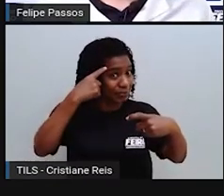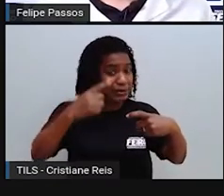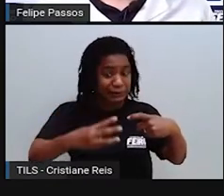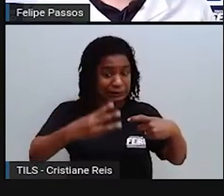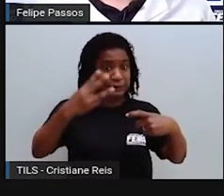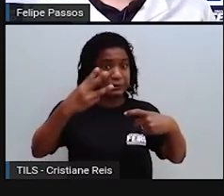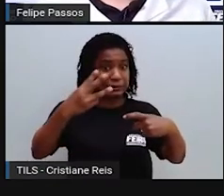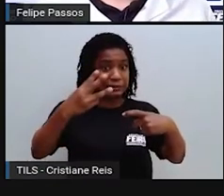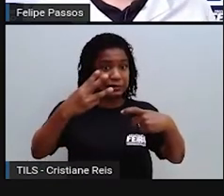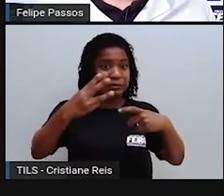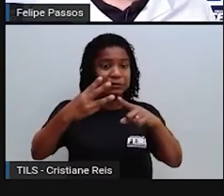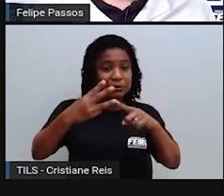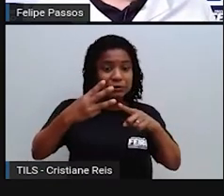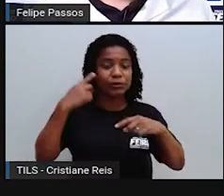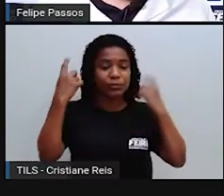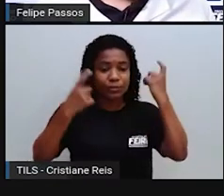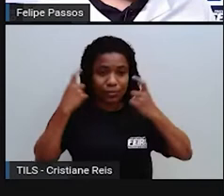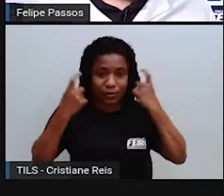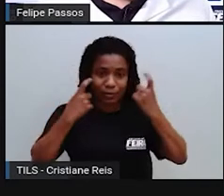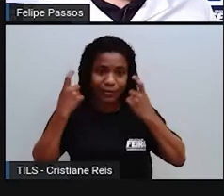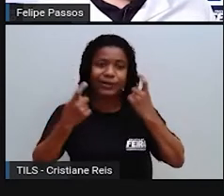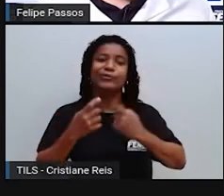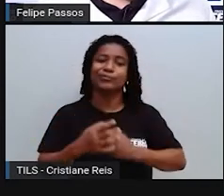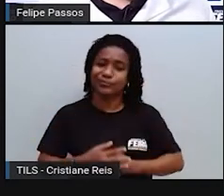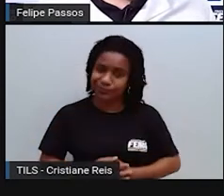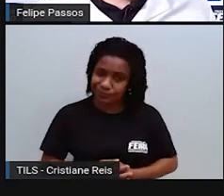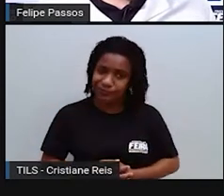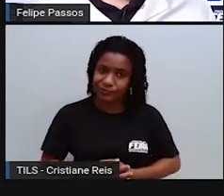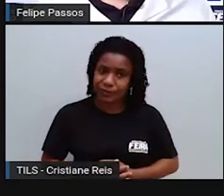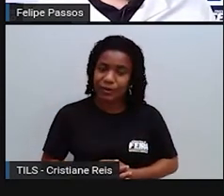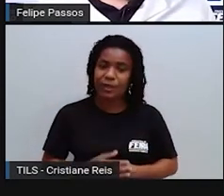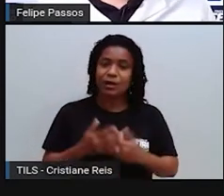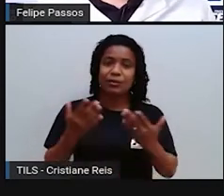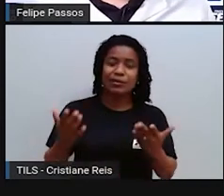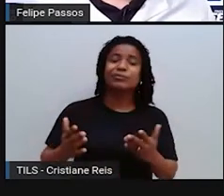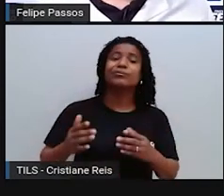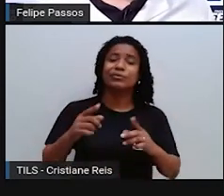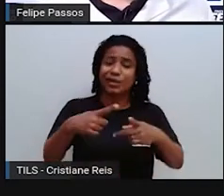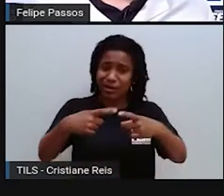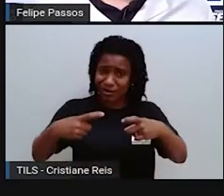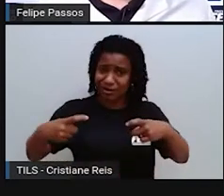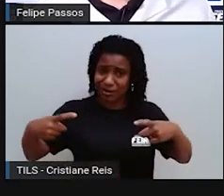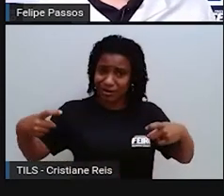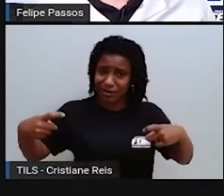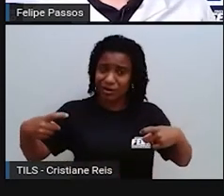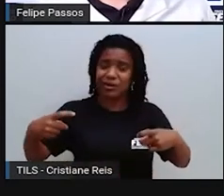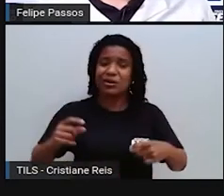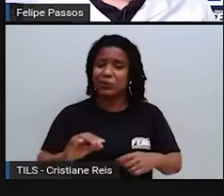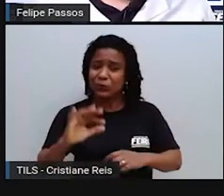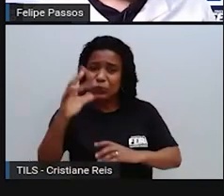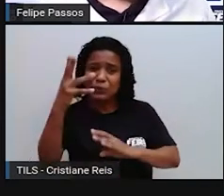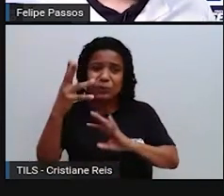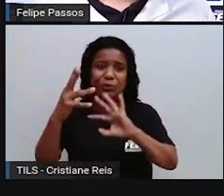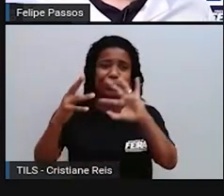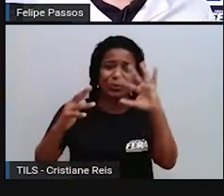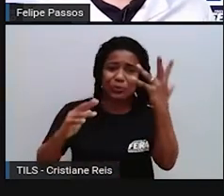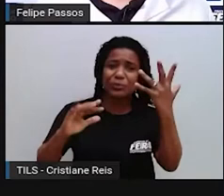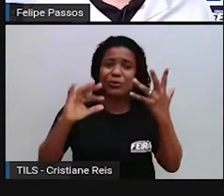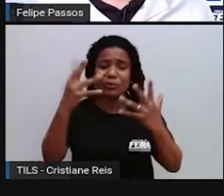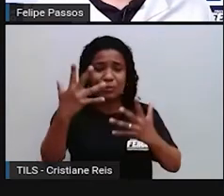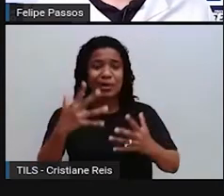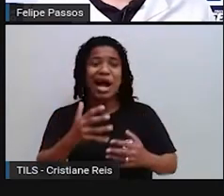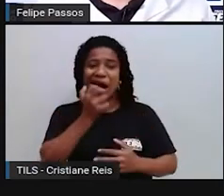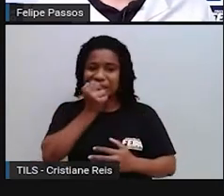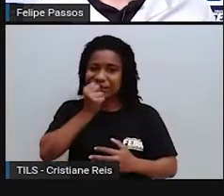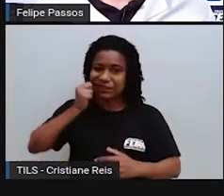aconteceram mundo afora foram muito horrorizantes. Então, a gente teve bomba atômica